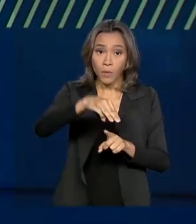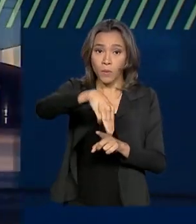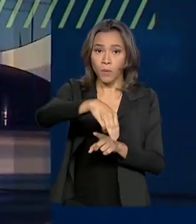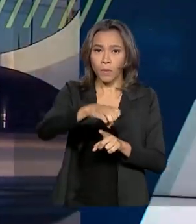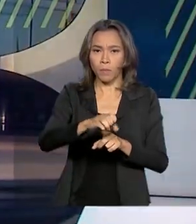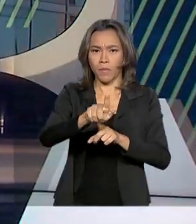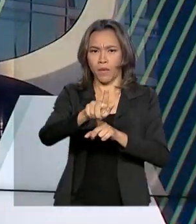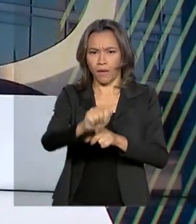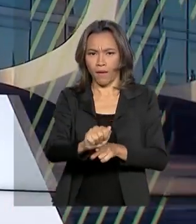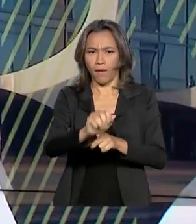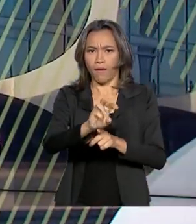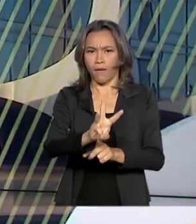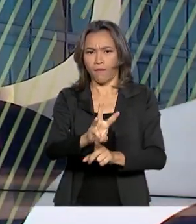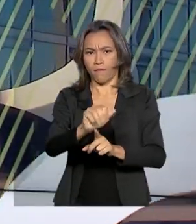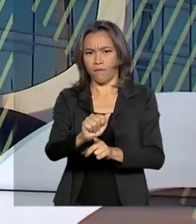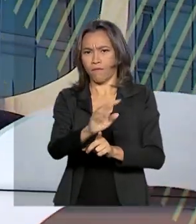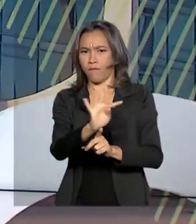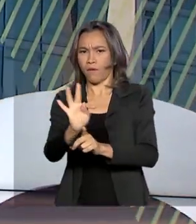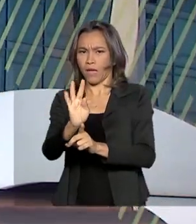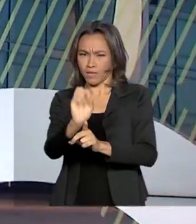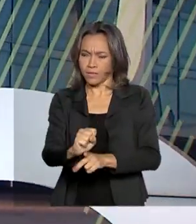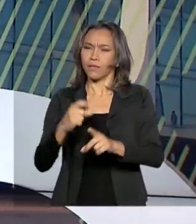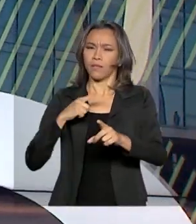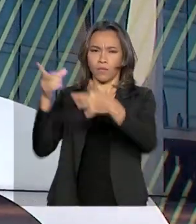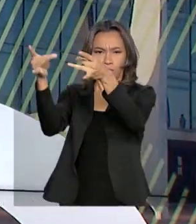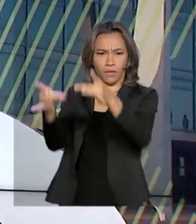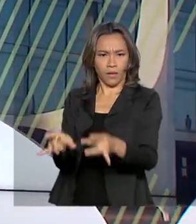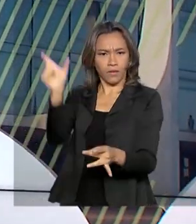capacidade. Tiago Pimenta tem os detalhes.